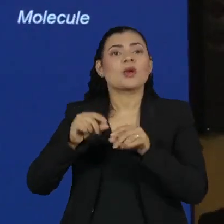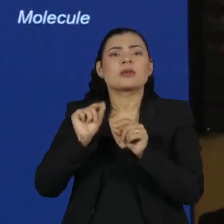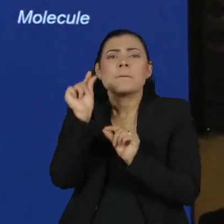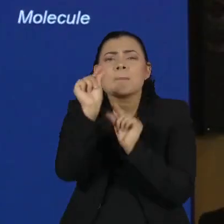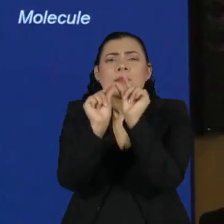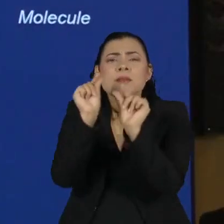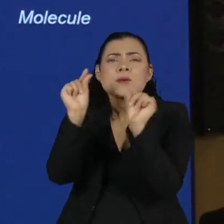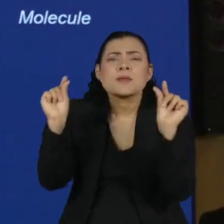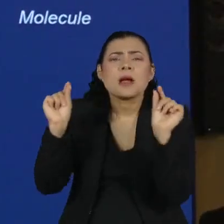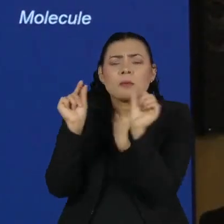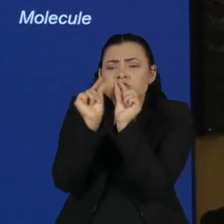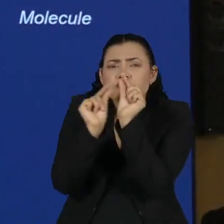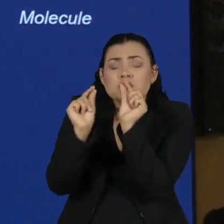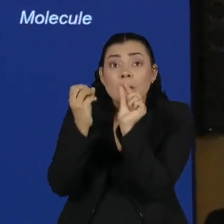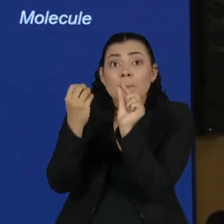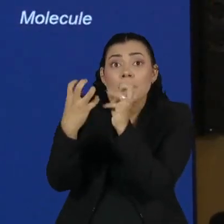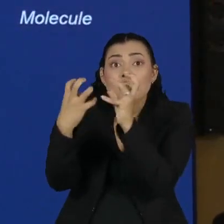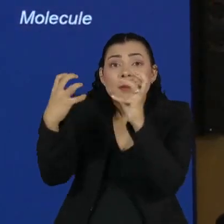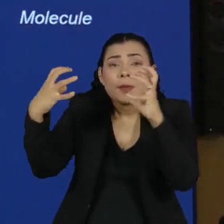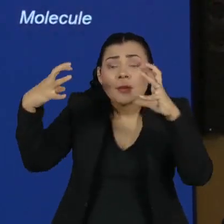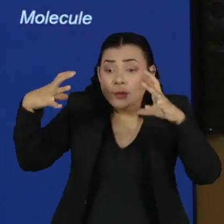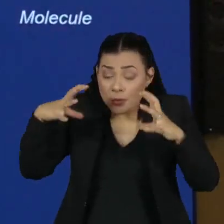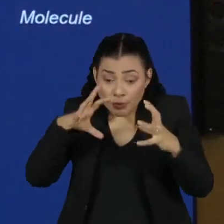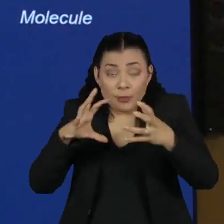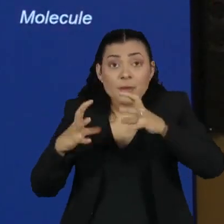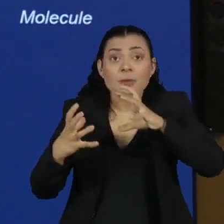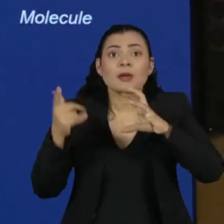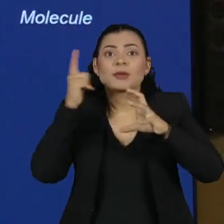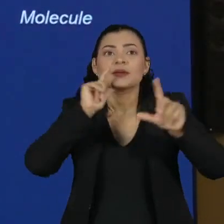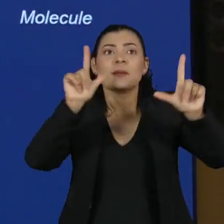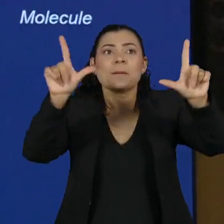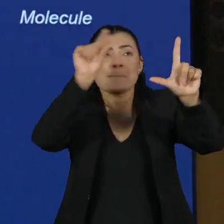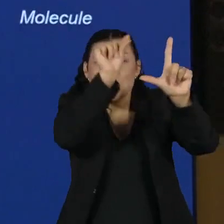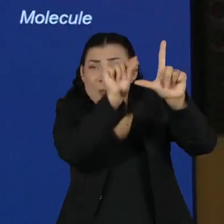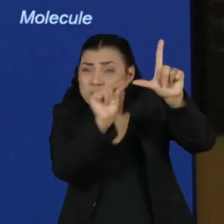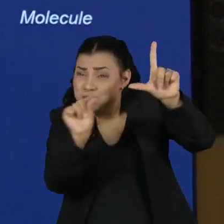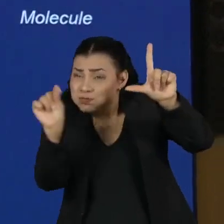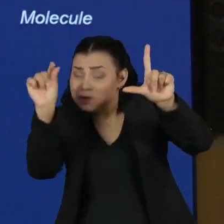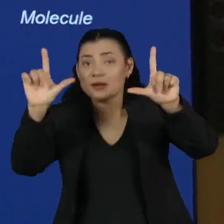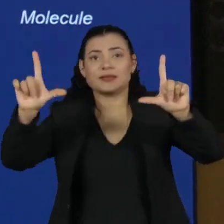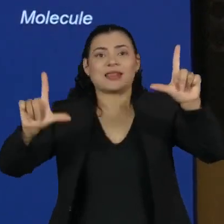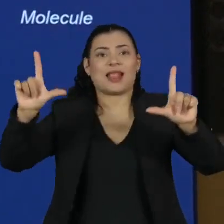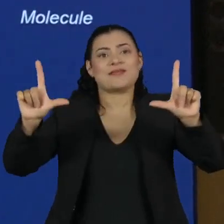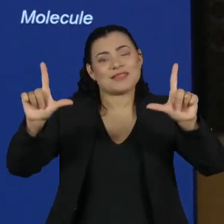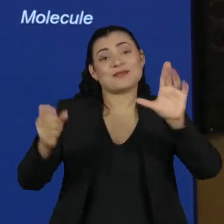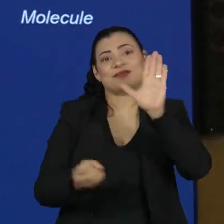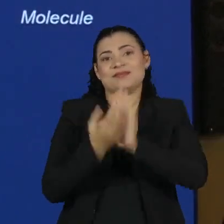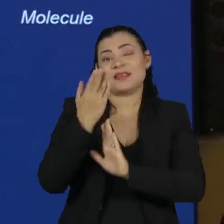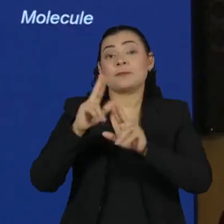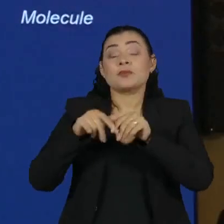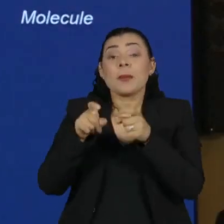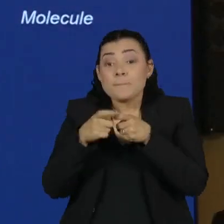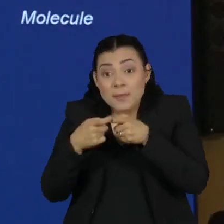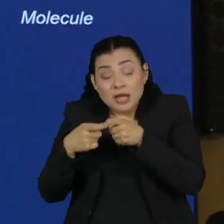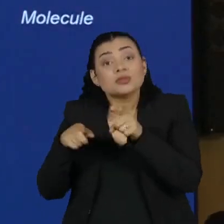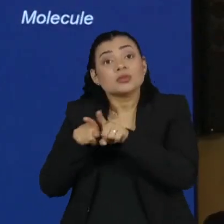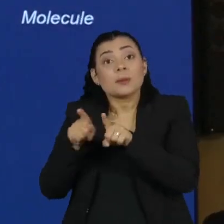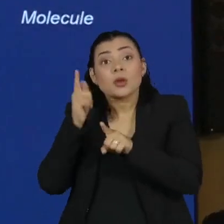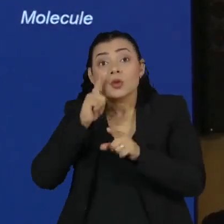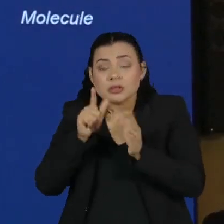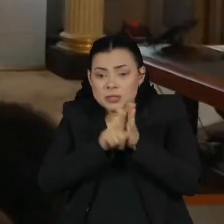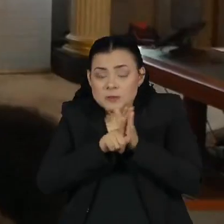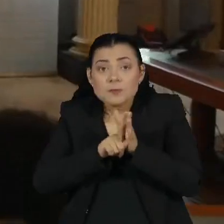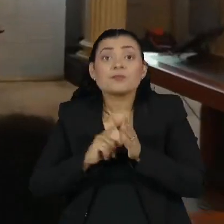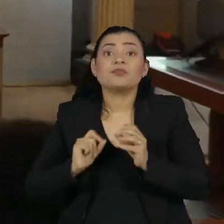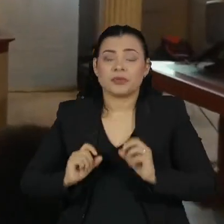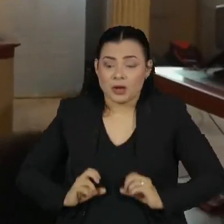nanopartículas iluminadas, foram criadas as telas de LED. E os médicos conseguem mapear e extrair tumores, por